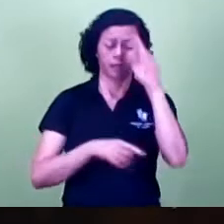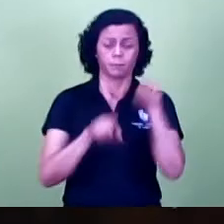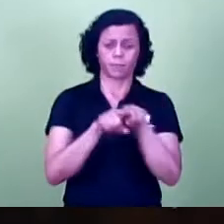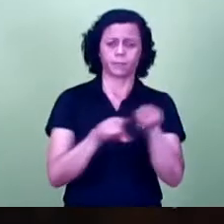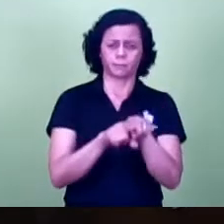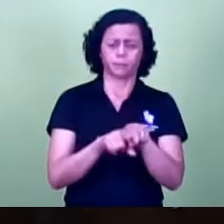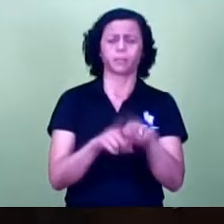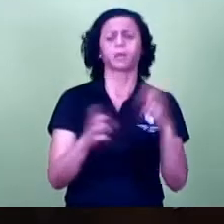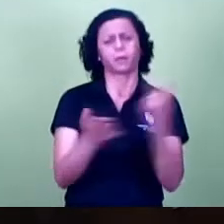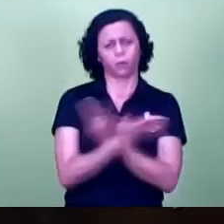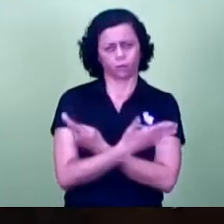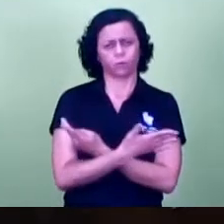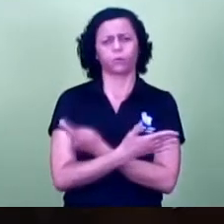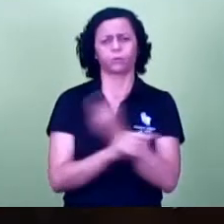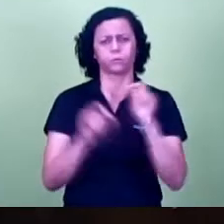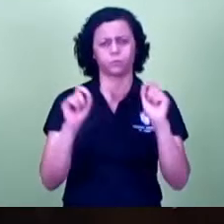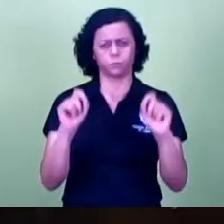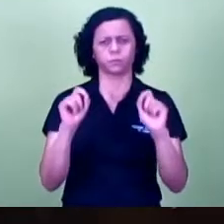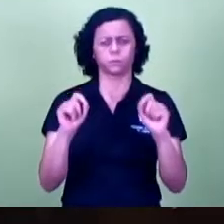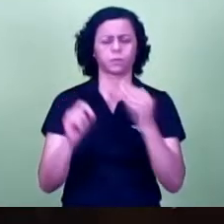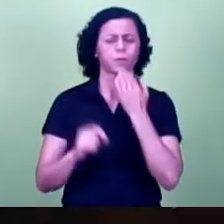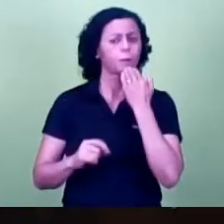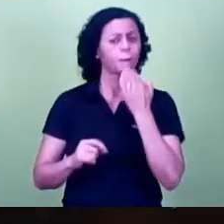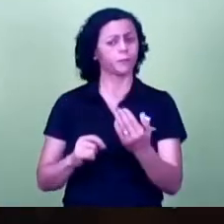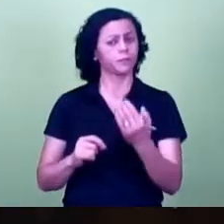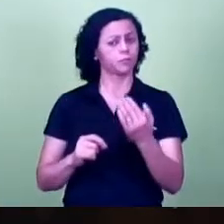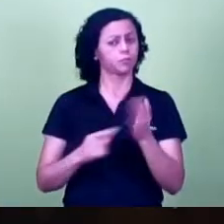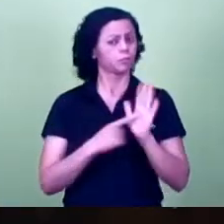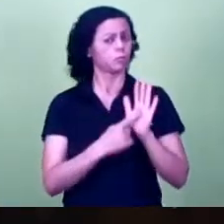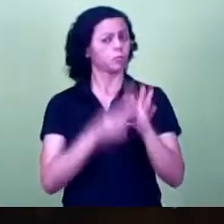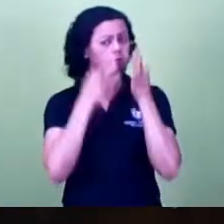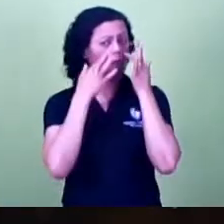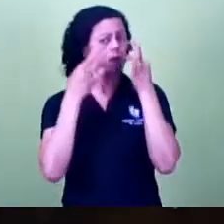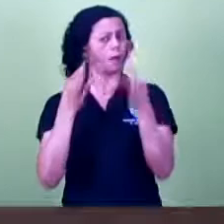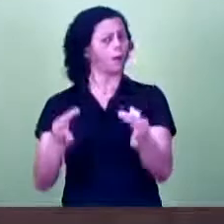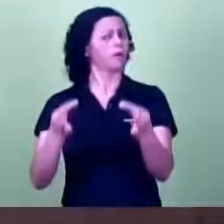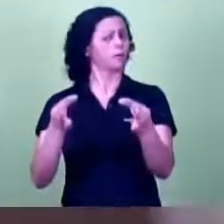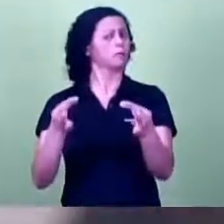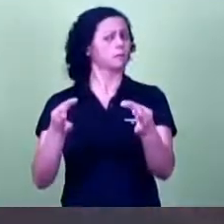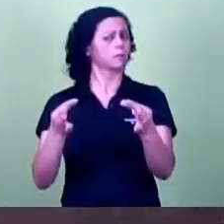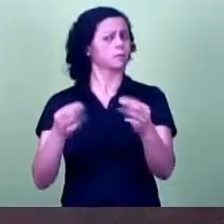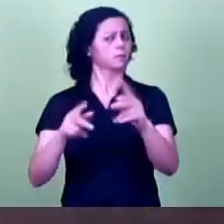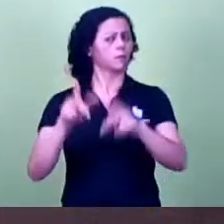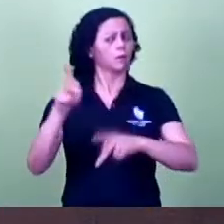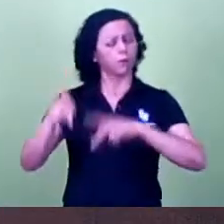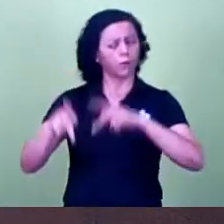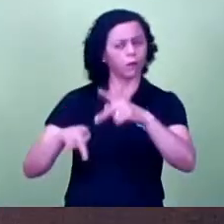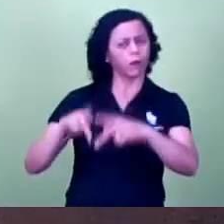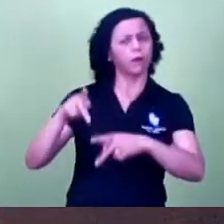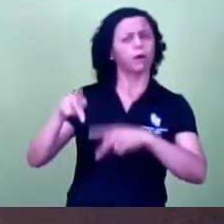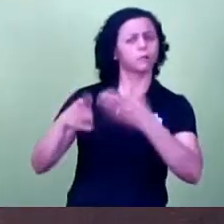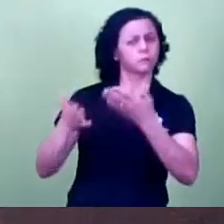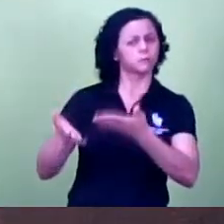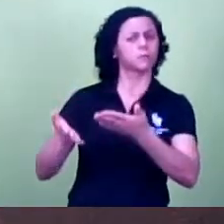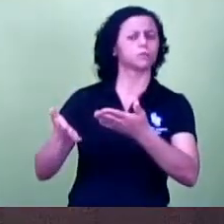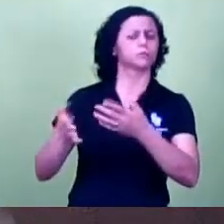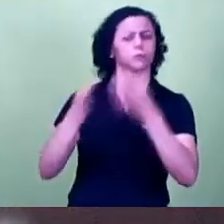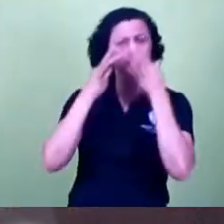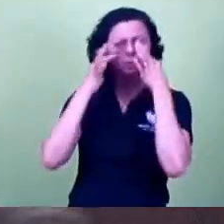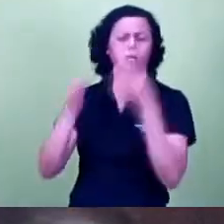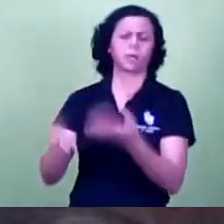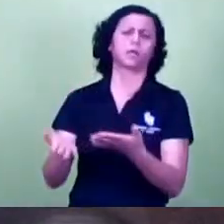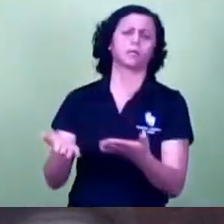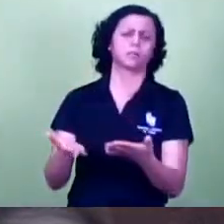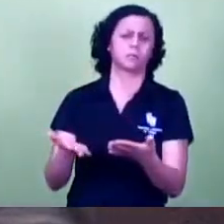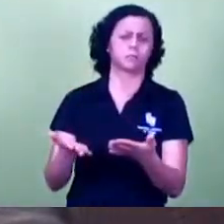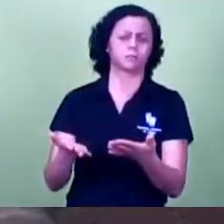serve que como um pedido e um sinal de atenção para as pessoas que fazem parte e